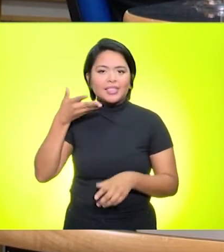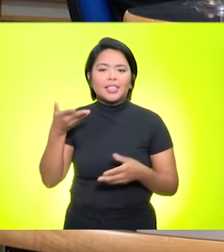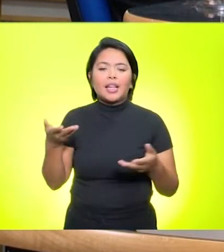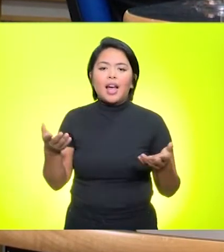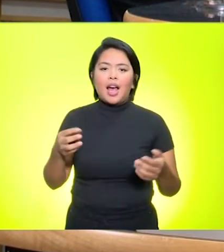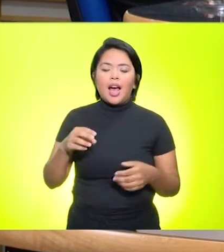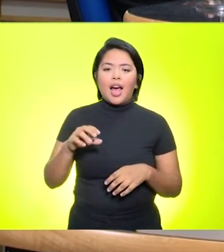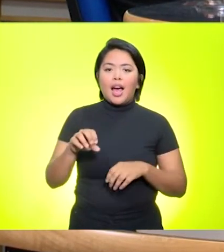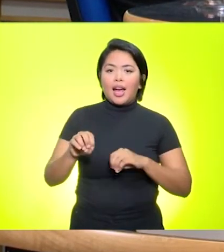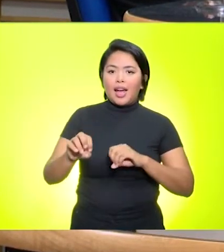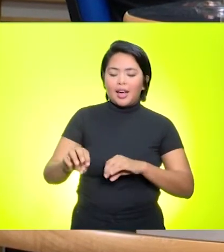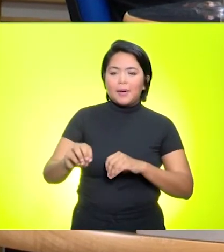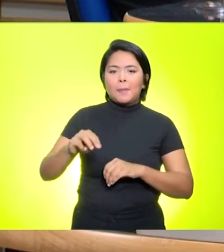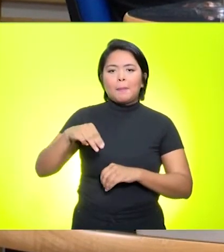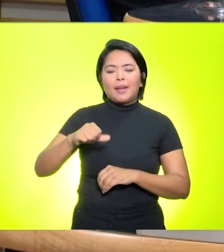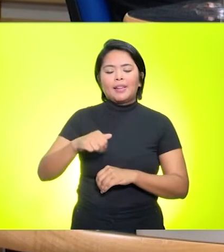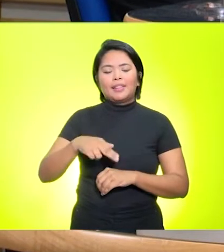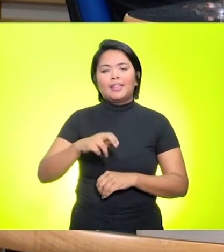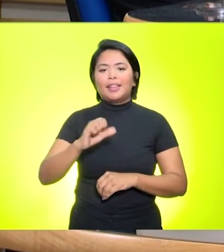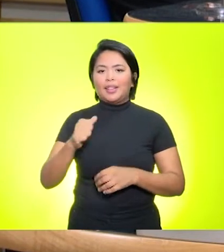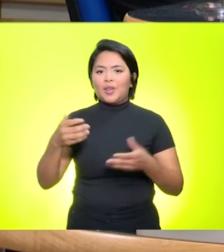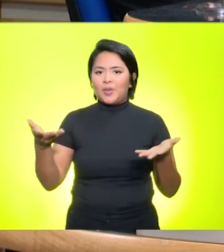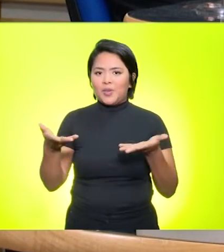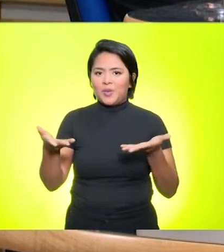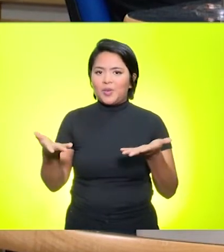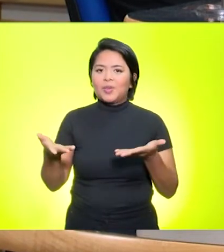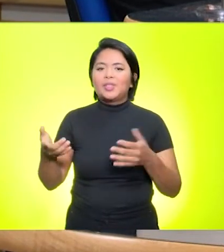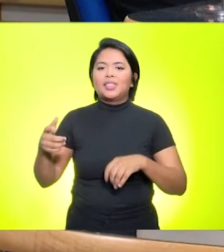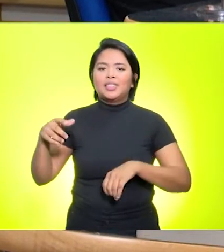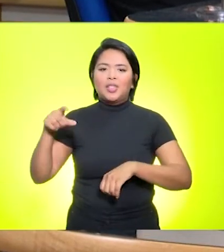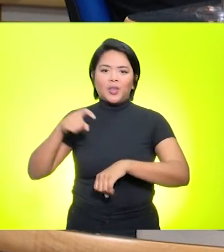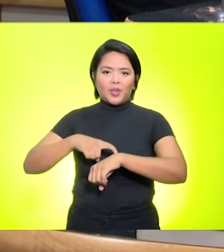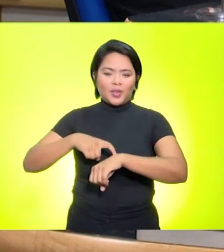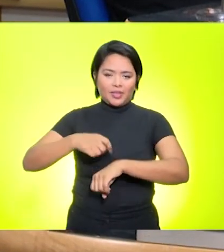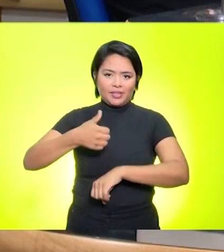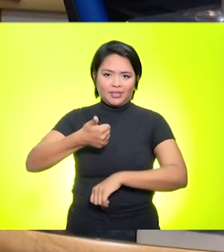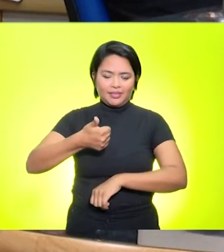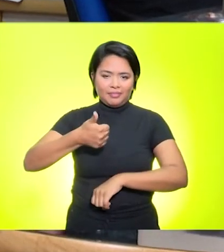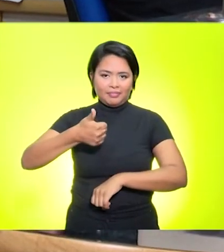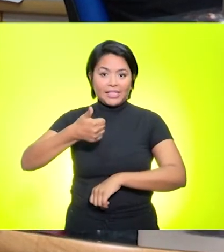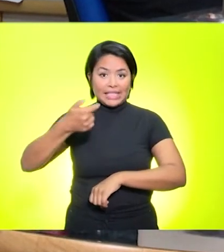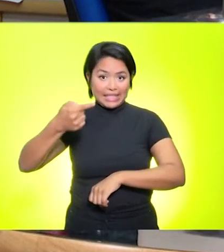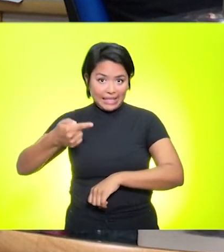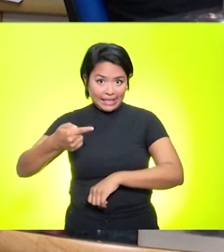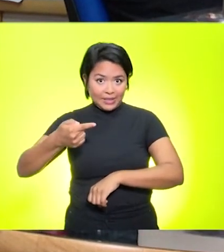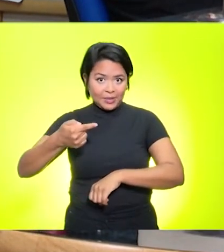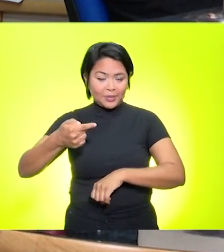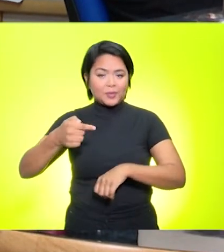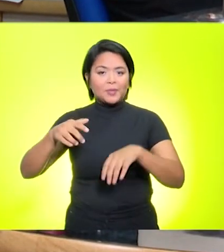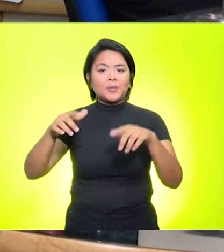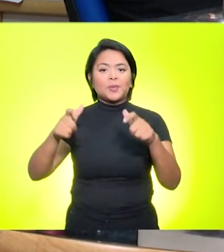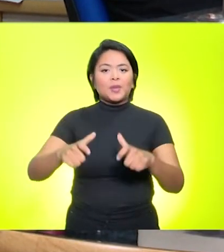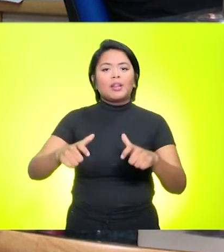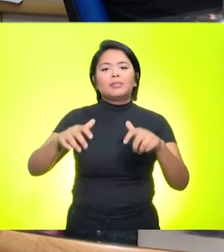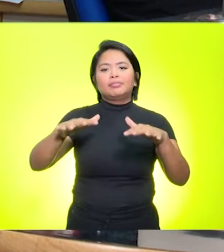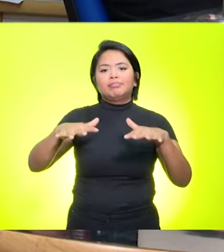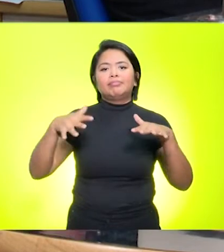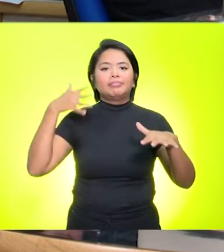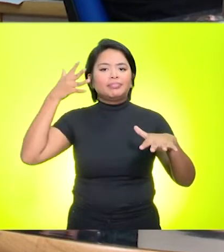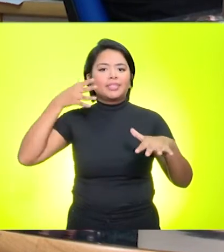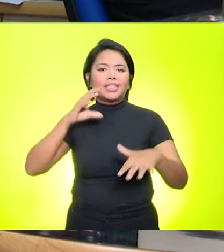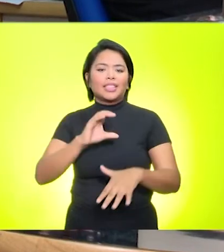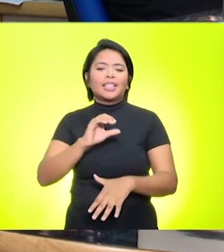da UFRR, que será hoje, à noite, às 19h, no CAF. E com o vice-reitor